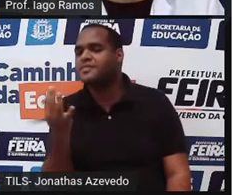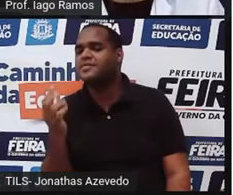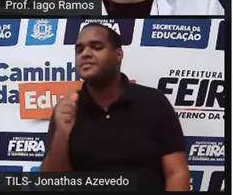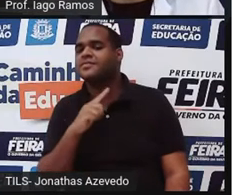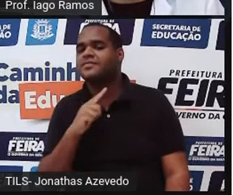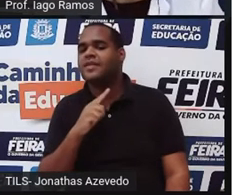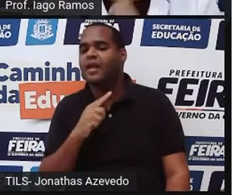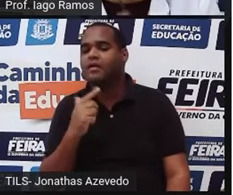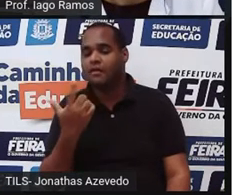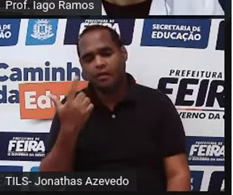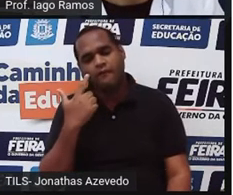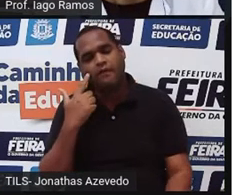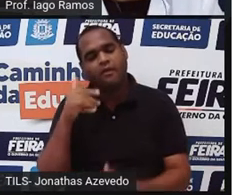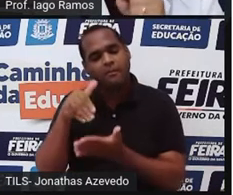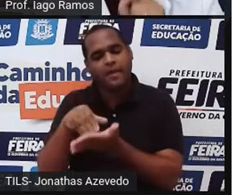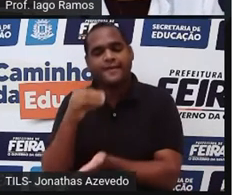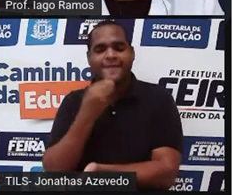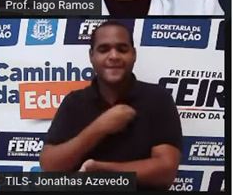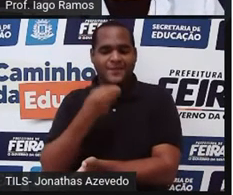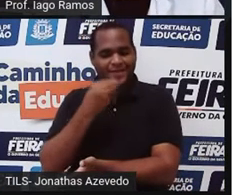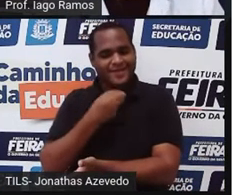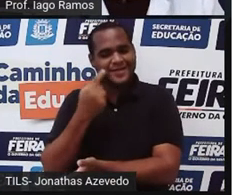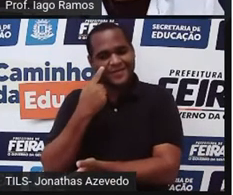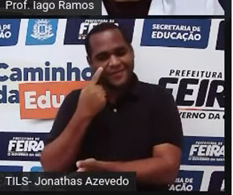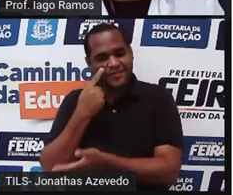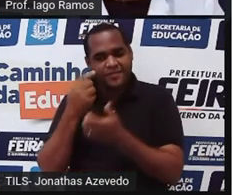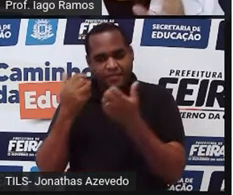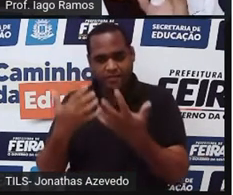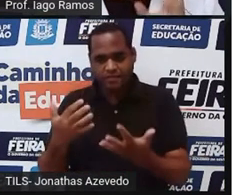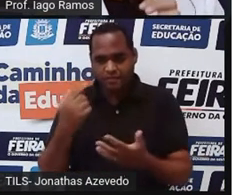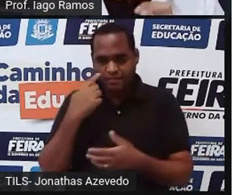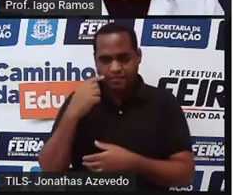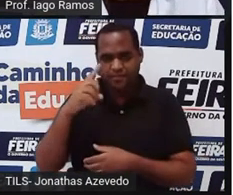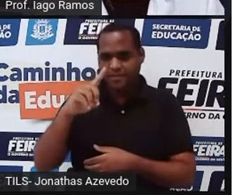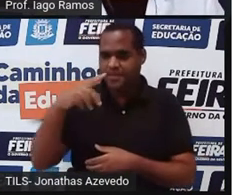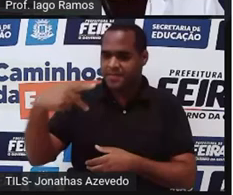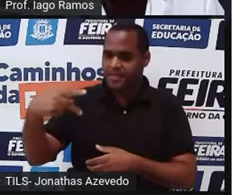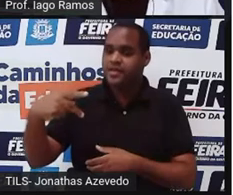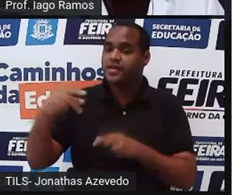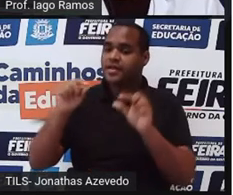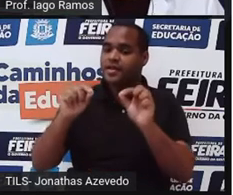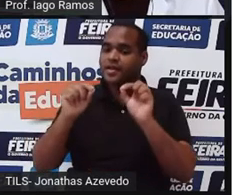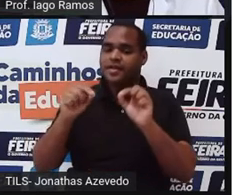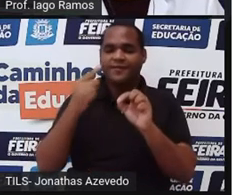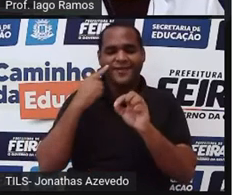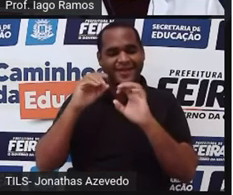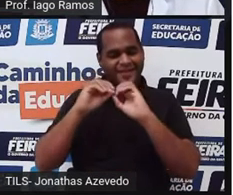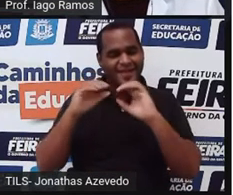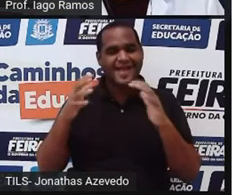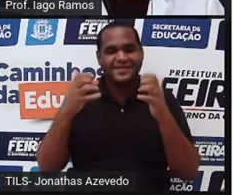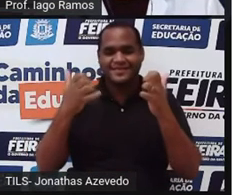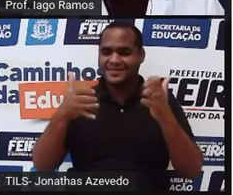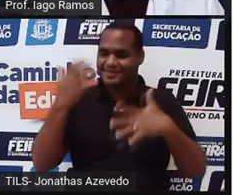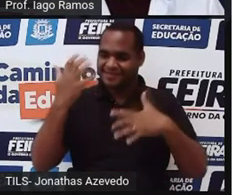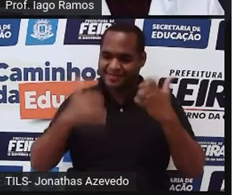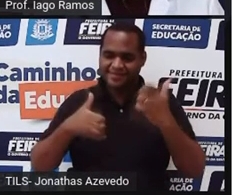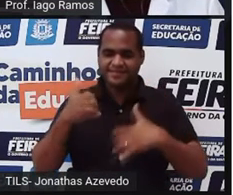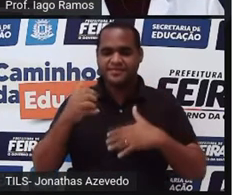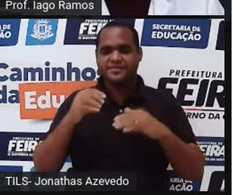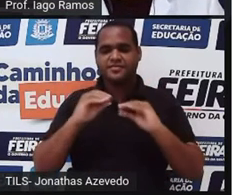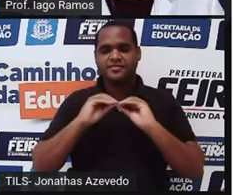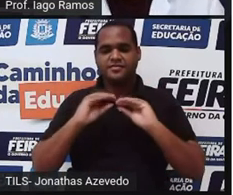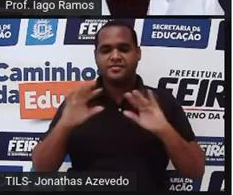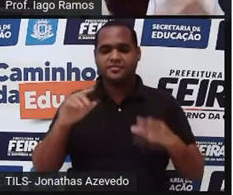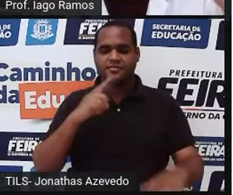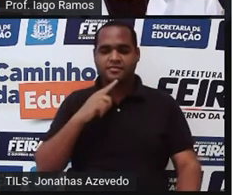gente vai ter a oportunidade de ver aqui dízima periódica, e aí vai ficar muito mais claro para você entender. Então,